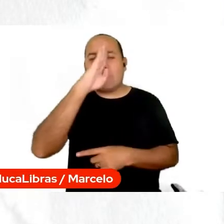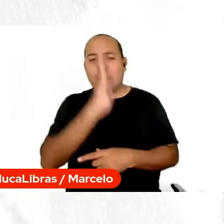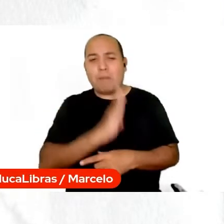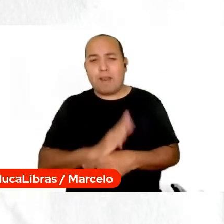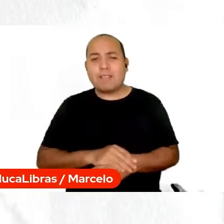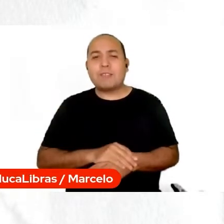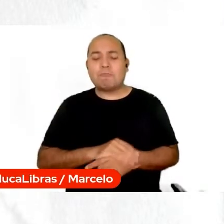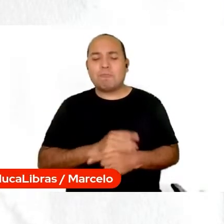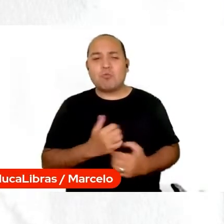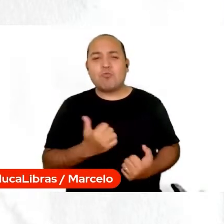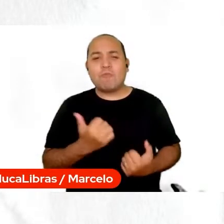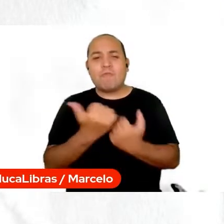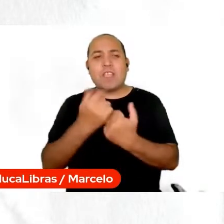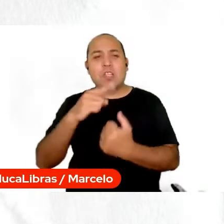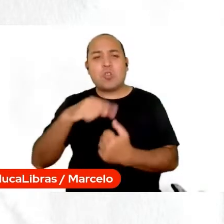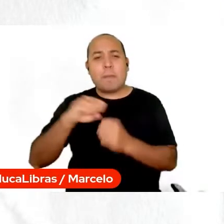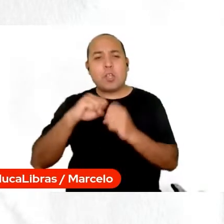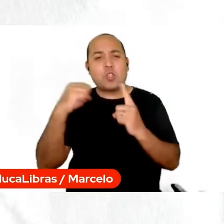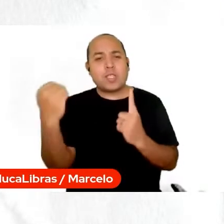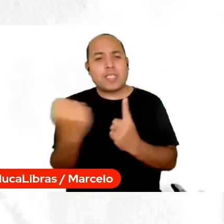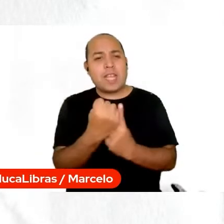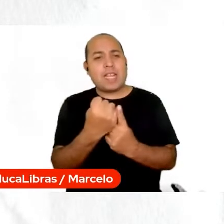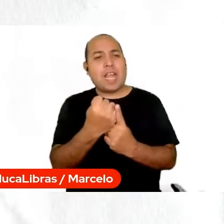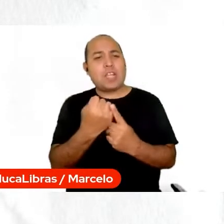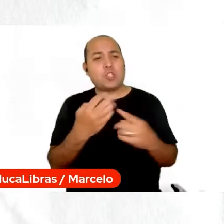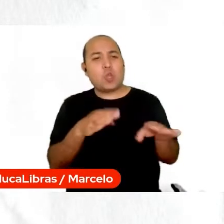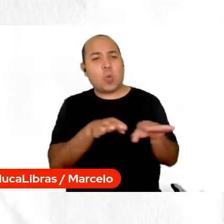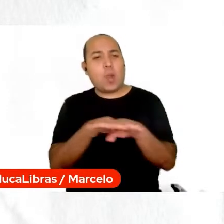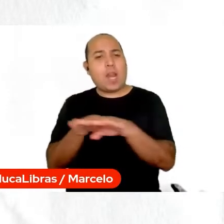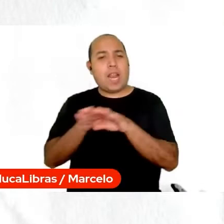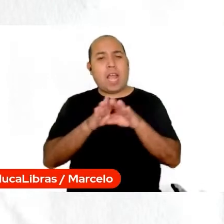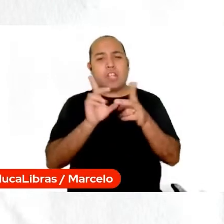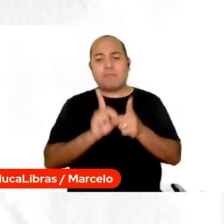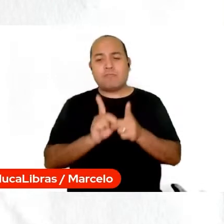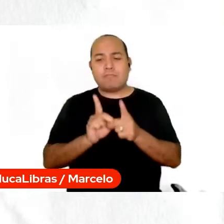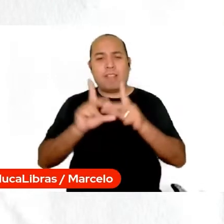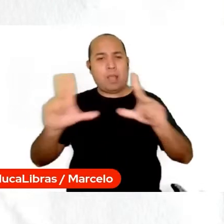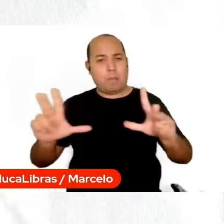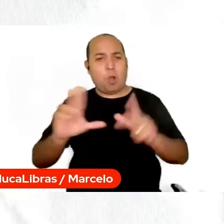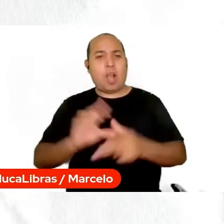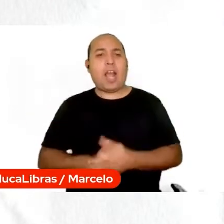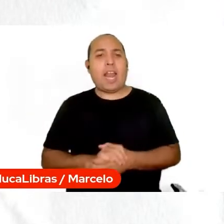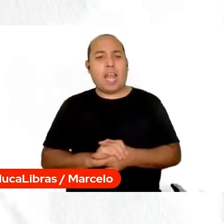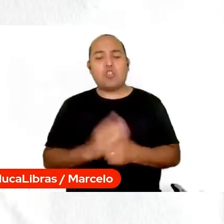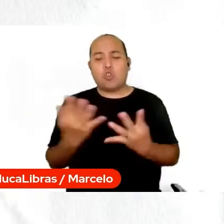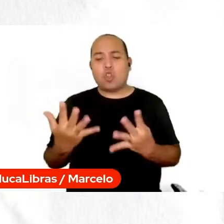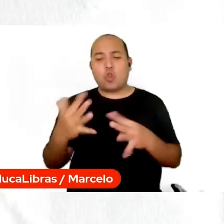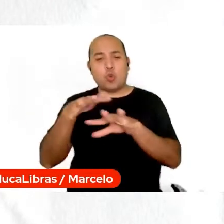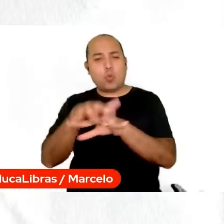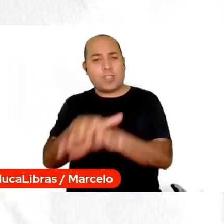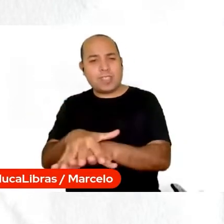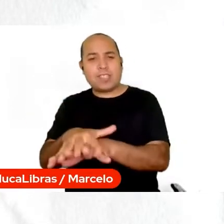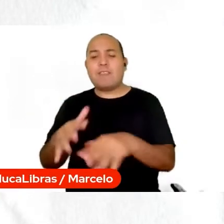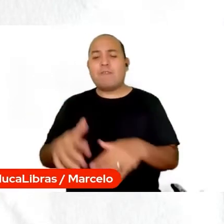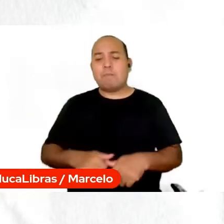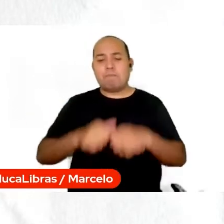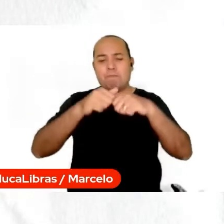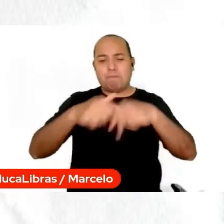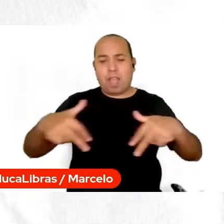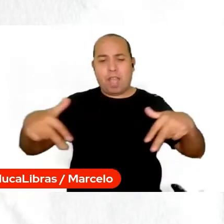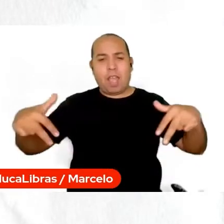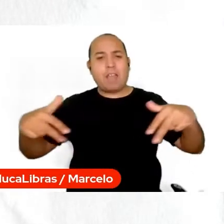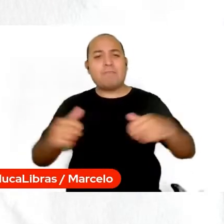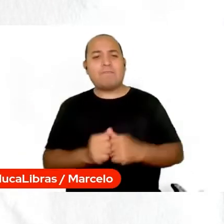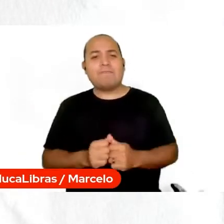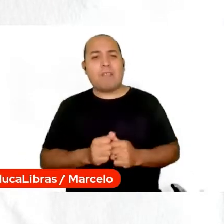democrática, inclusiva, antirracista, anti-LGBT-fobia, antissexista, anticapacetista